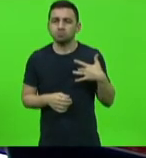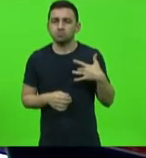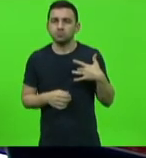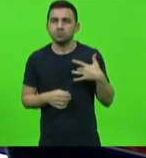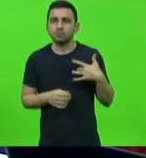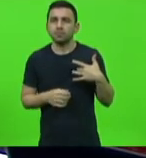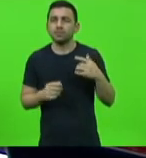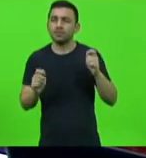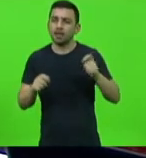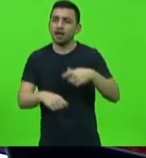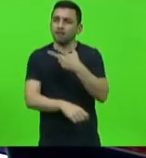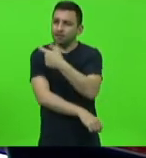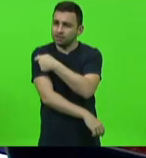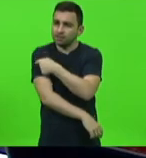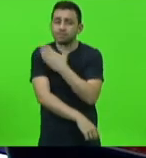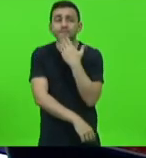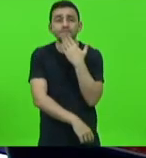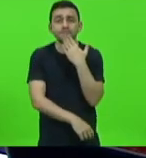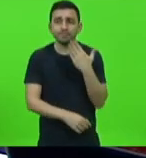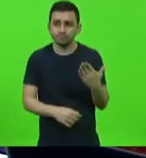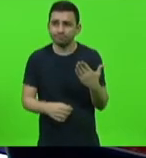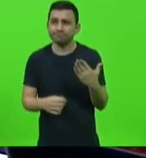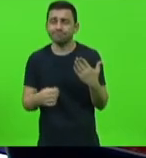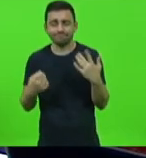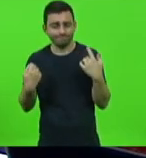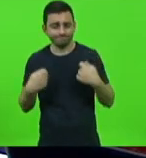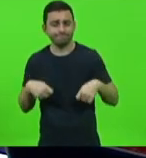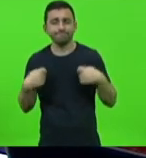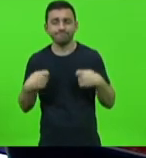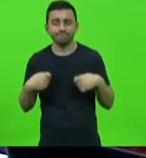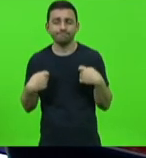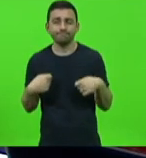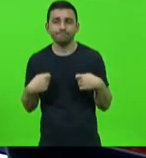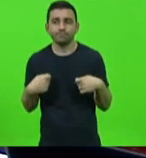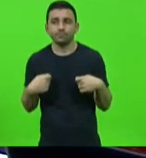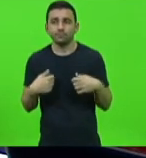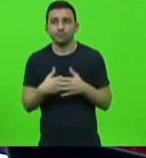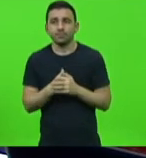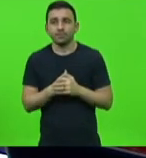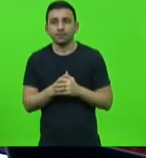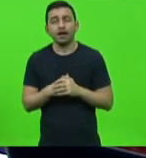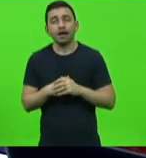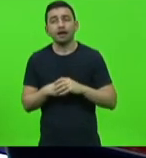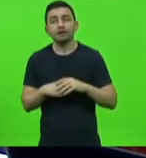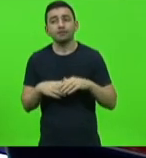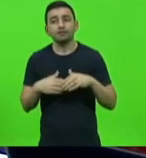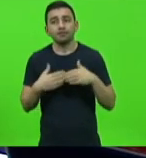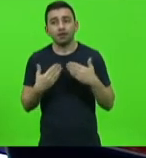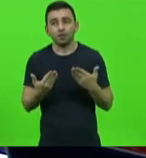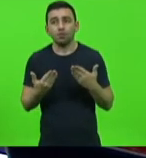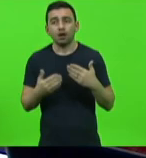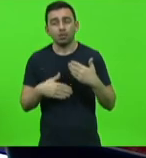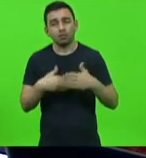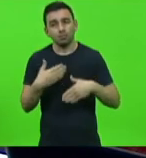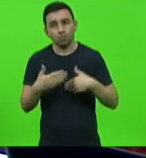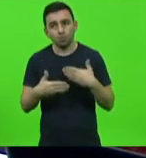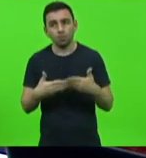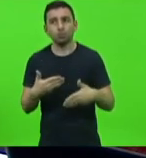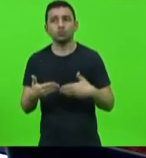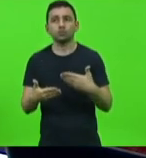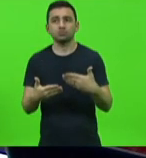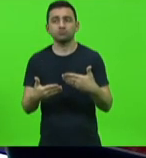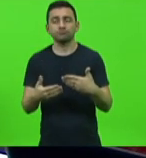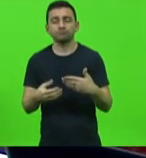vacina pode ser solicitada deve ser solicitada e consequentemente ela é remetida embora isso